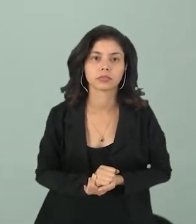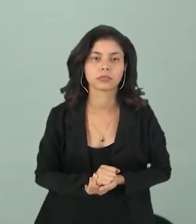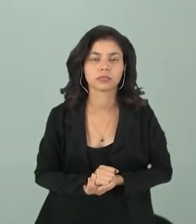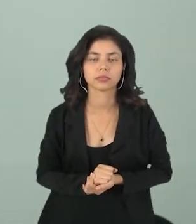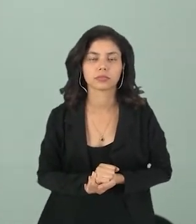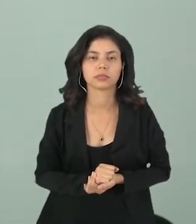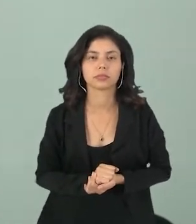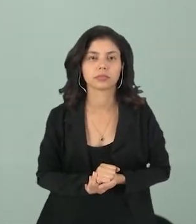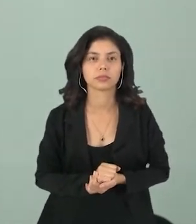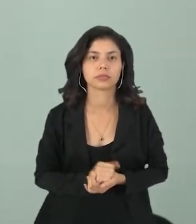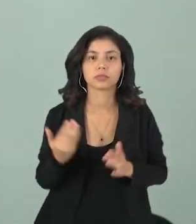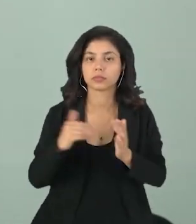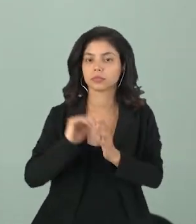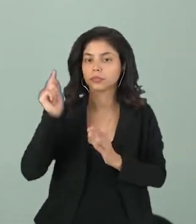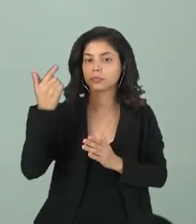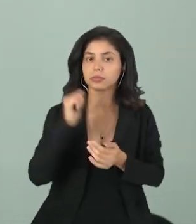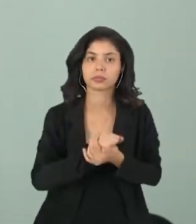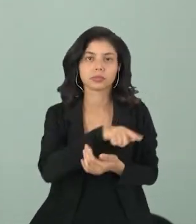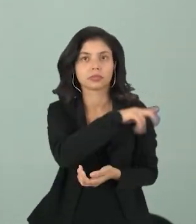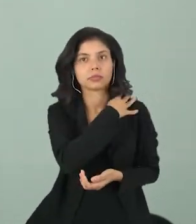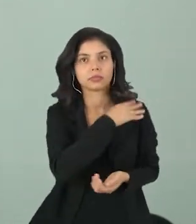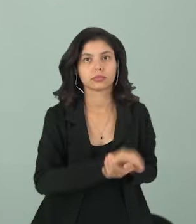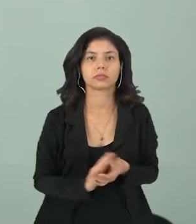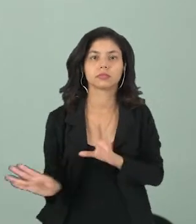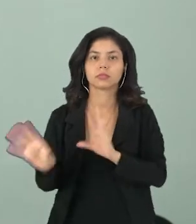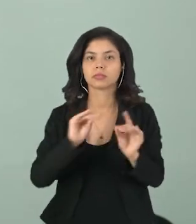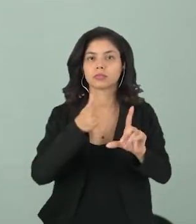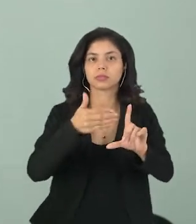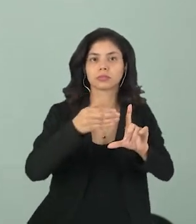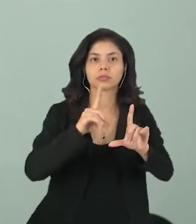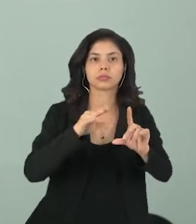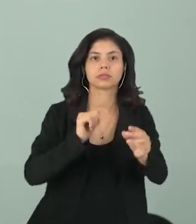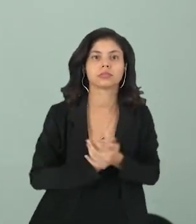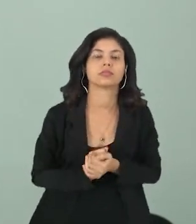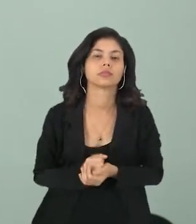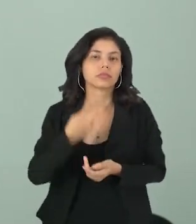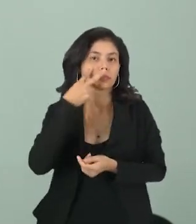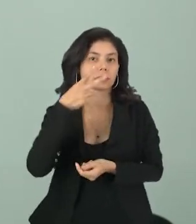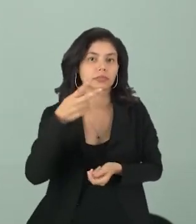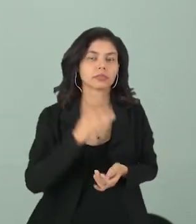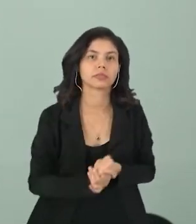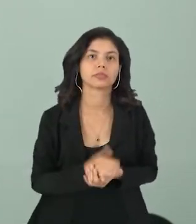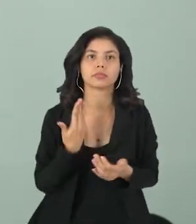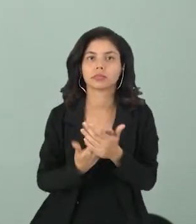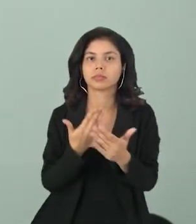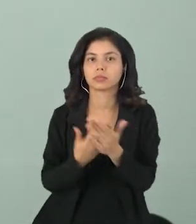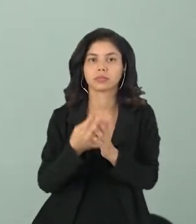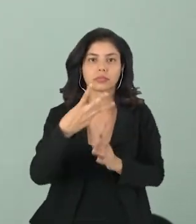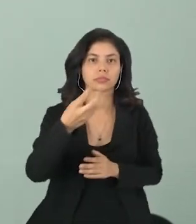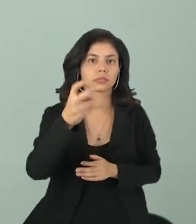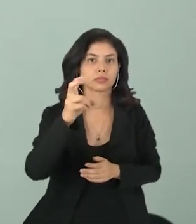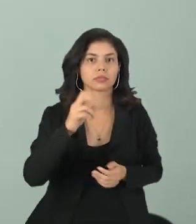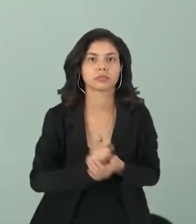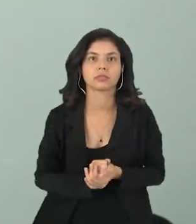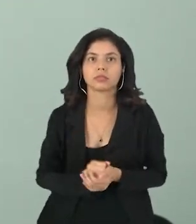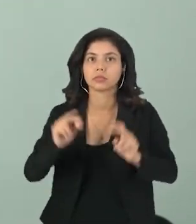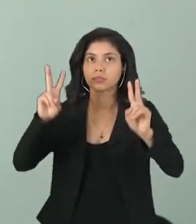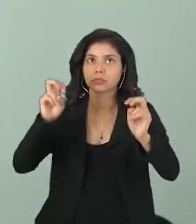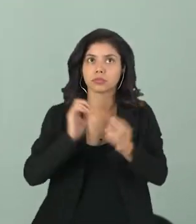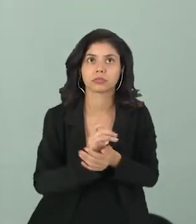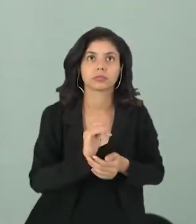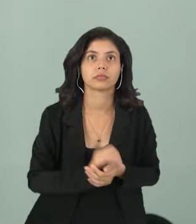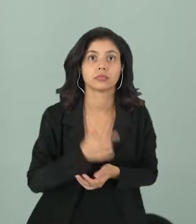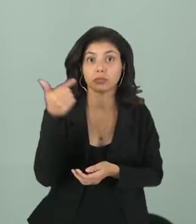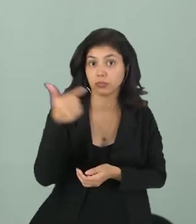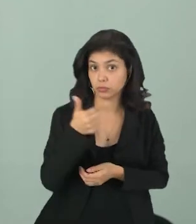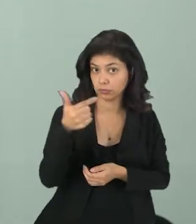aulas, até mesmo de outras séries, através da plataforma Eduque. Então vamos lá para a aula de número 35, com o tema de